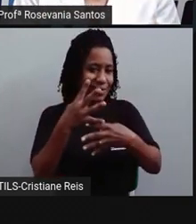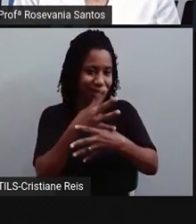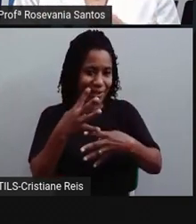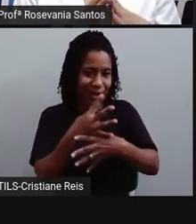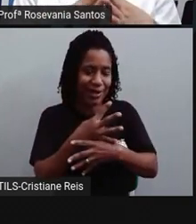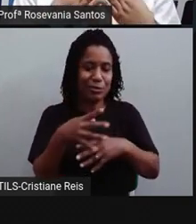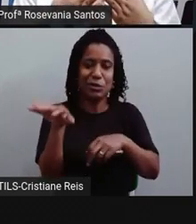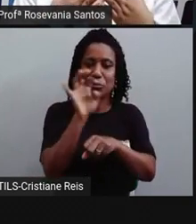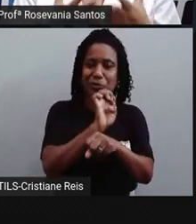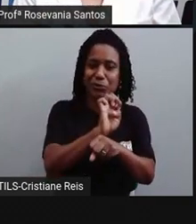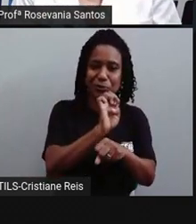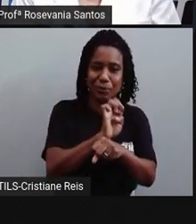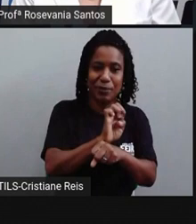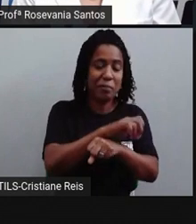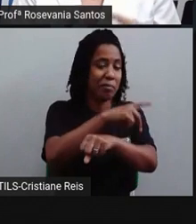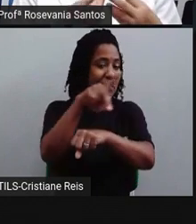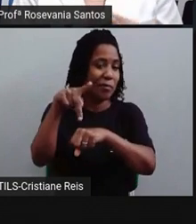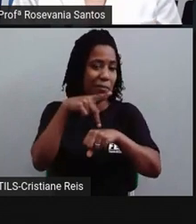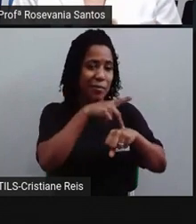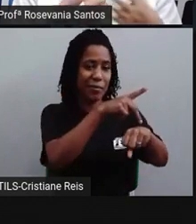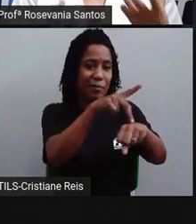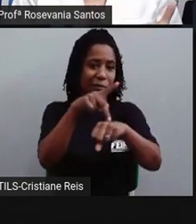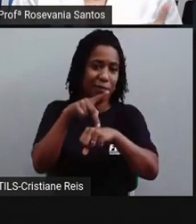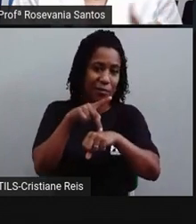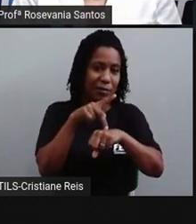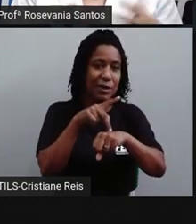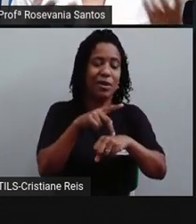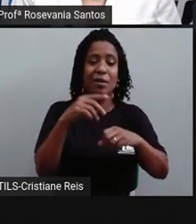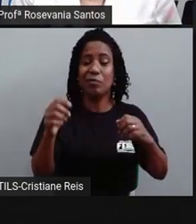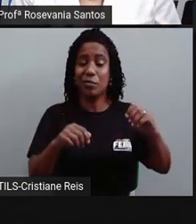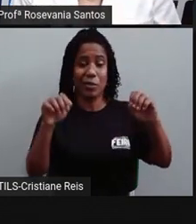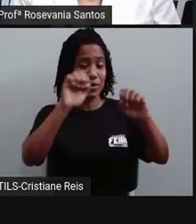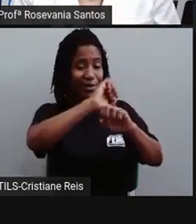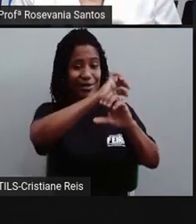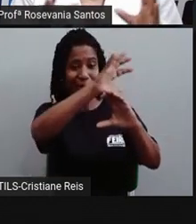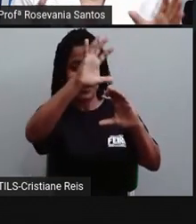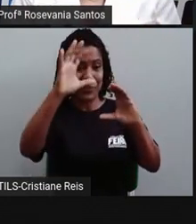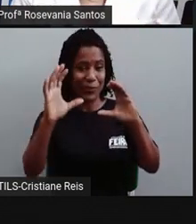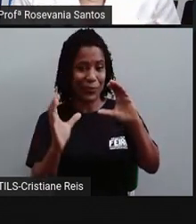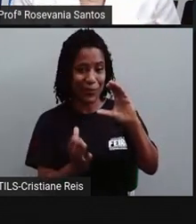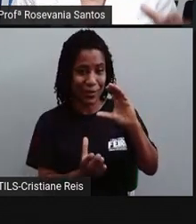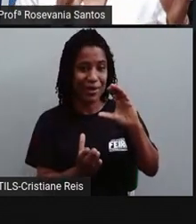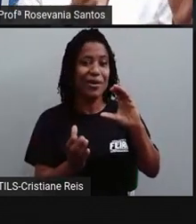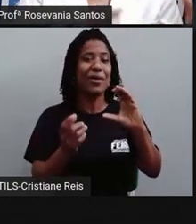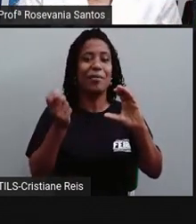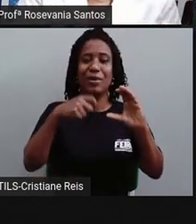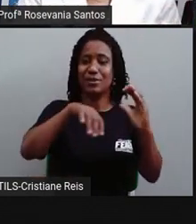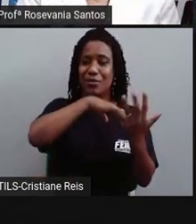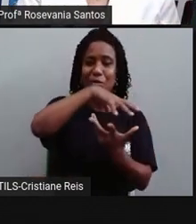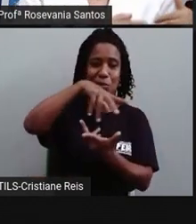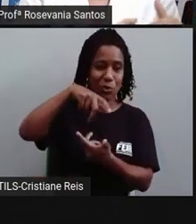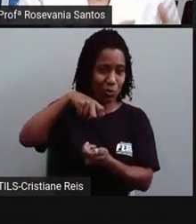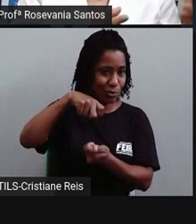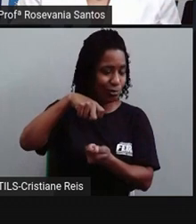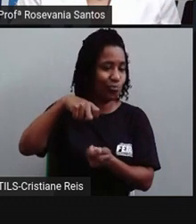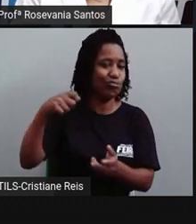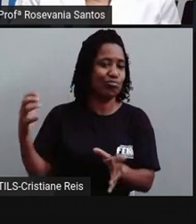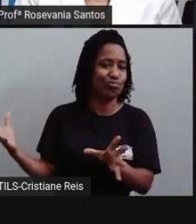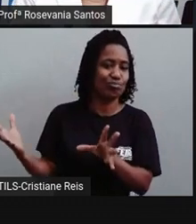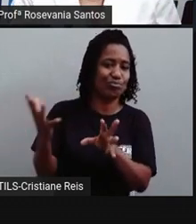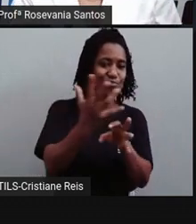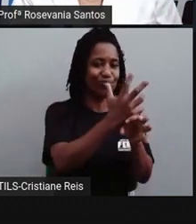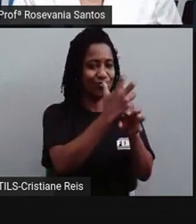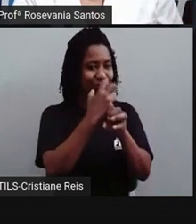pode ser um estado, pode ser um país, pode ser um continente, pode ser o mundo todo, não importa. É o local. E é o que você está